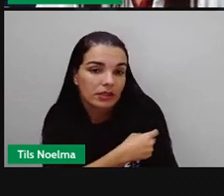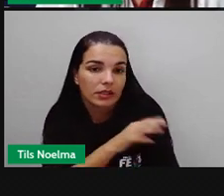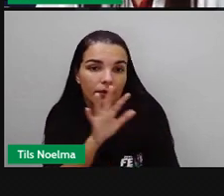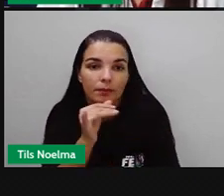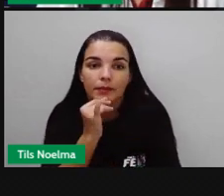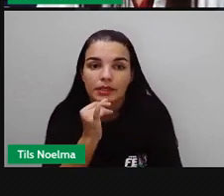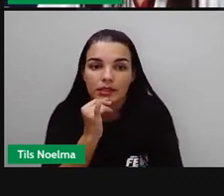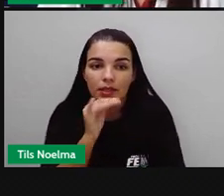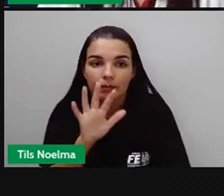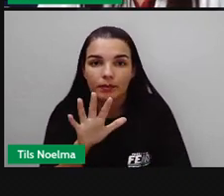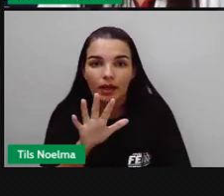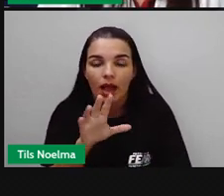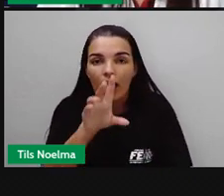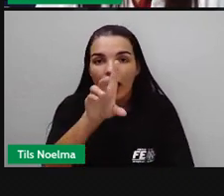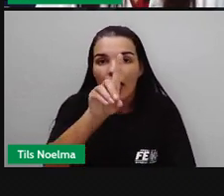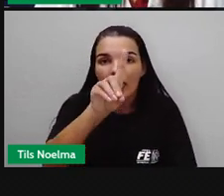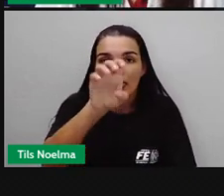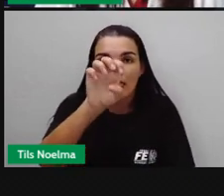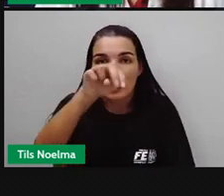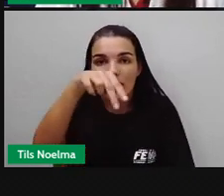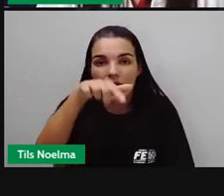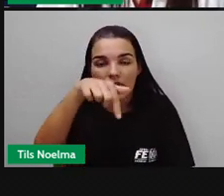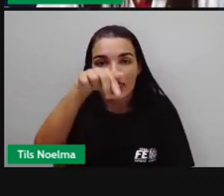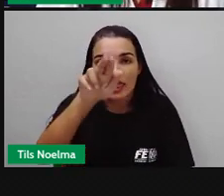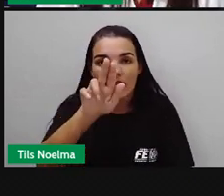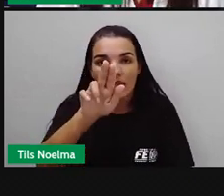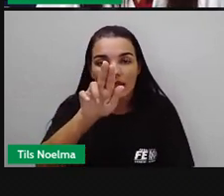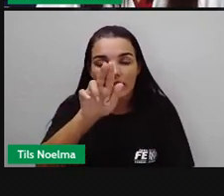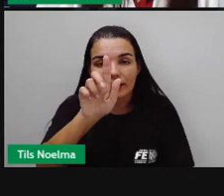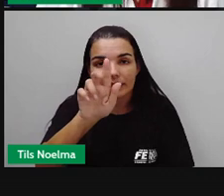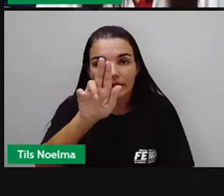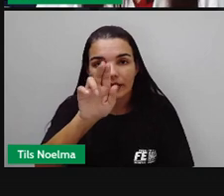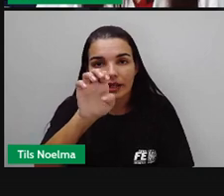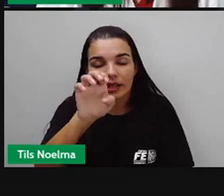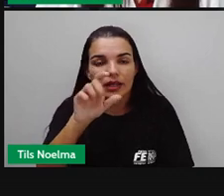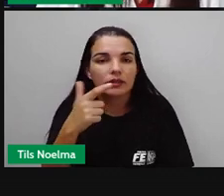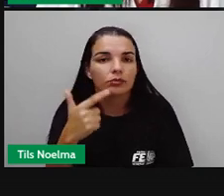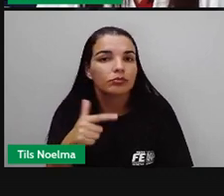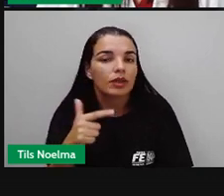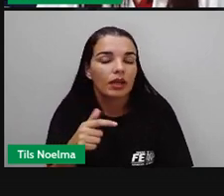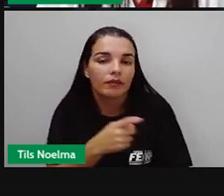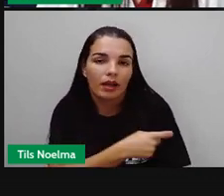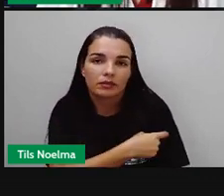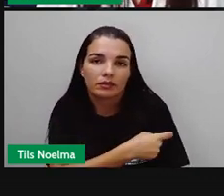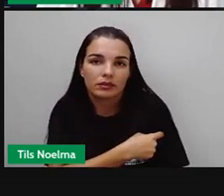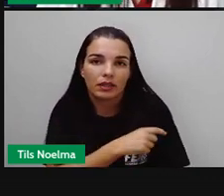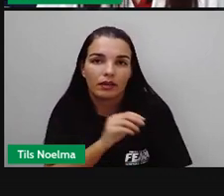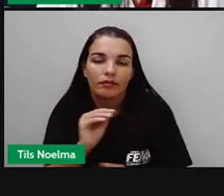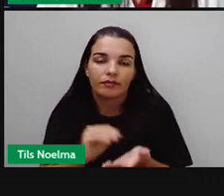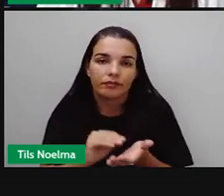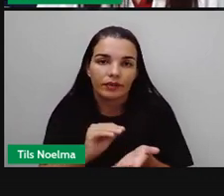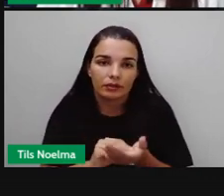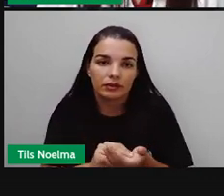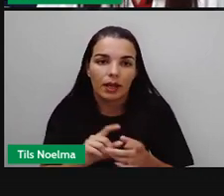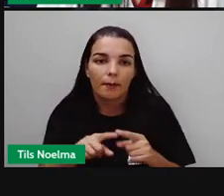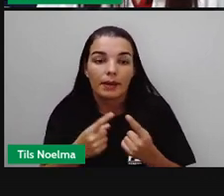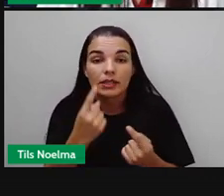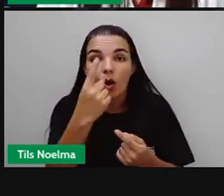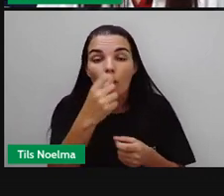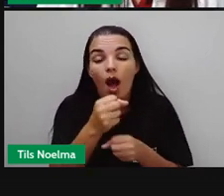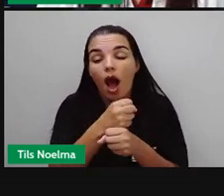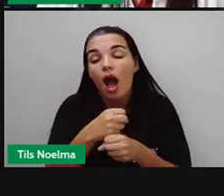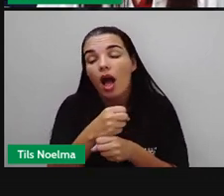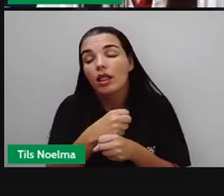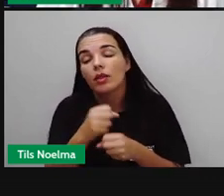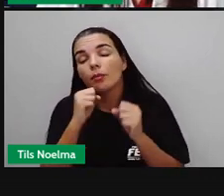temos uma vacina para a dengue, né, mas nós temos uma vacina para a gripe. Porém, essa vacina da gripe, ela é anual, uma vez que